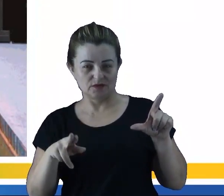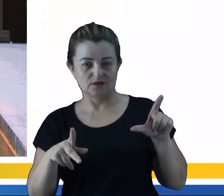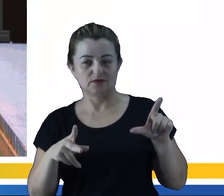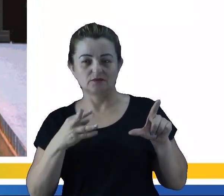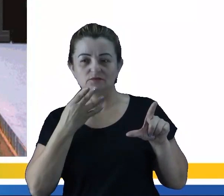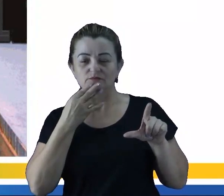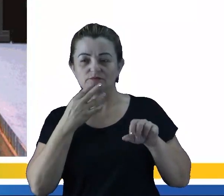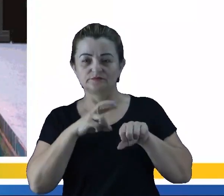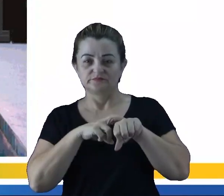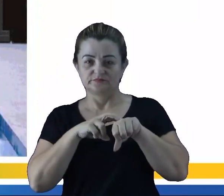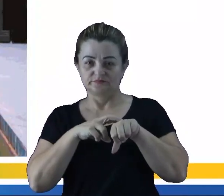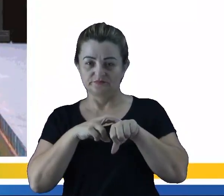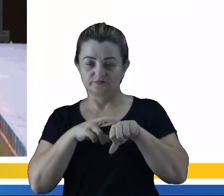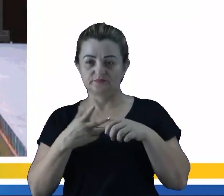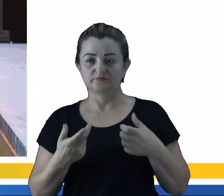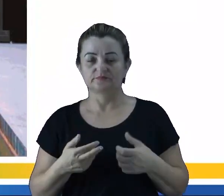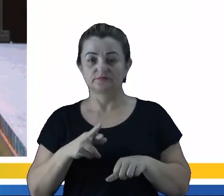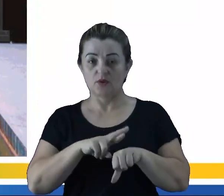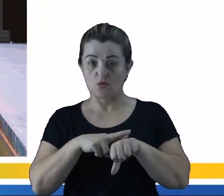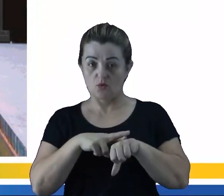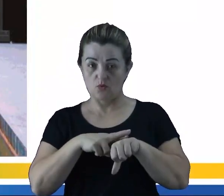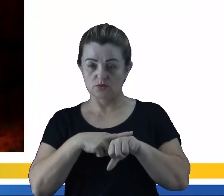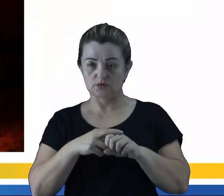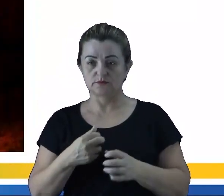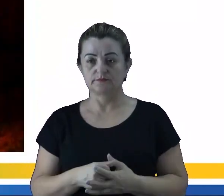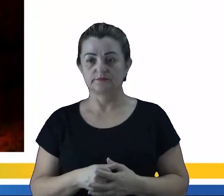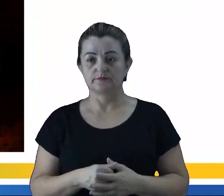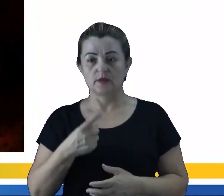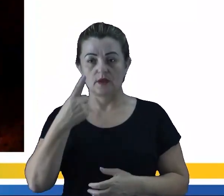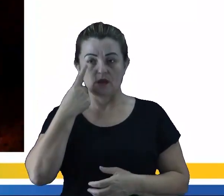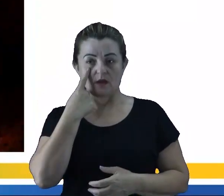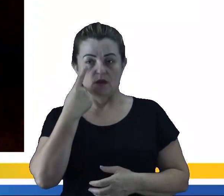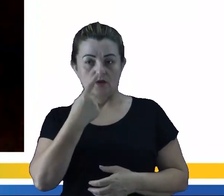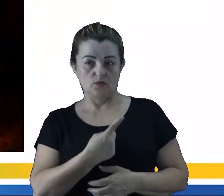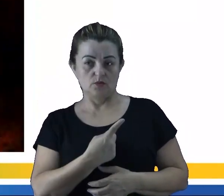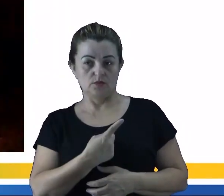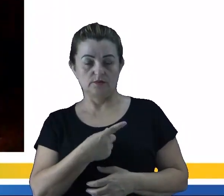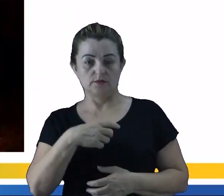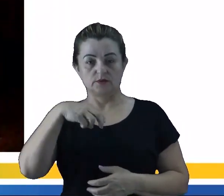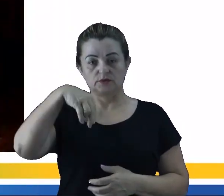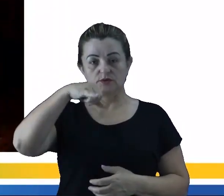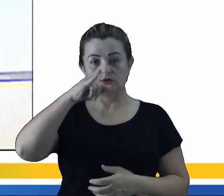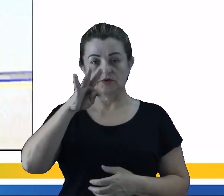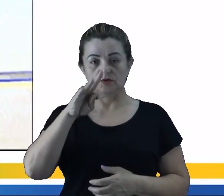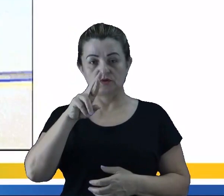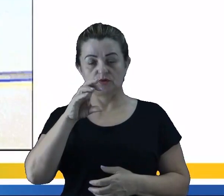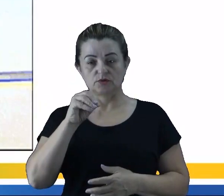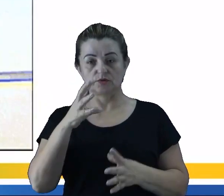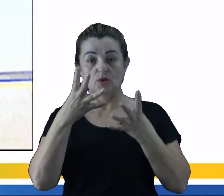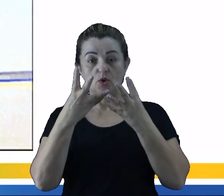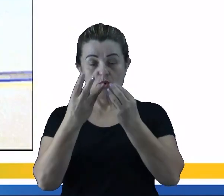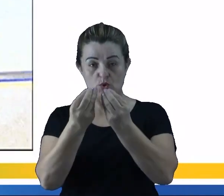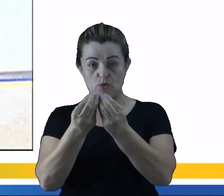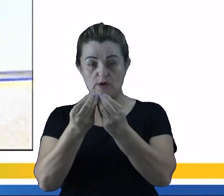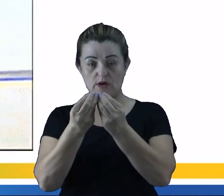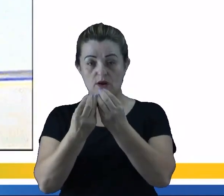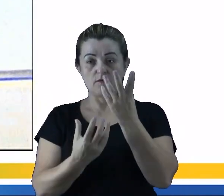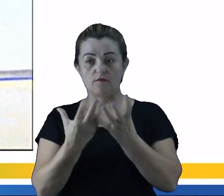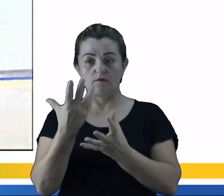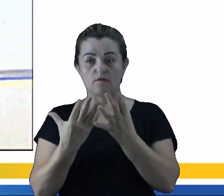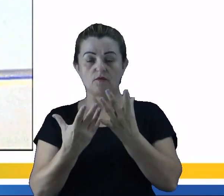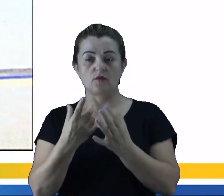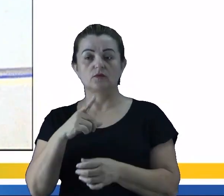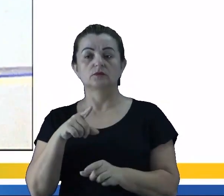líquido, que é utilizado ali para apagar incêndios. Olha que bonita essa imagem. Ele também é utilizado ali para